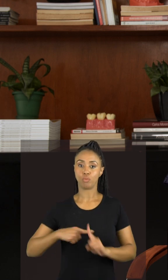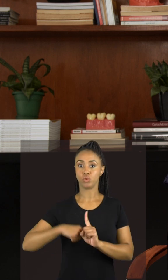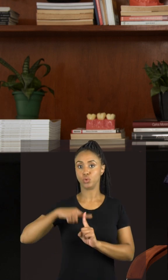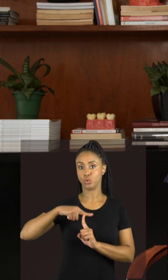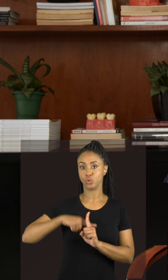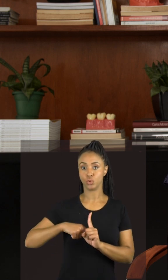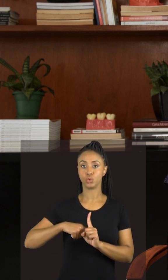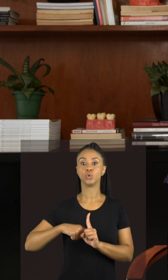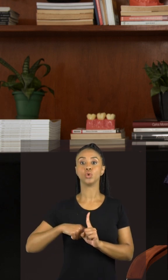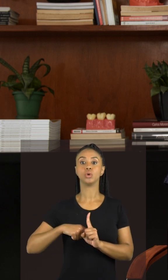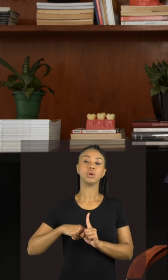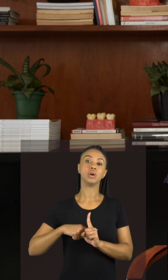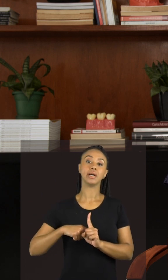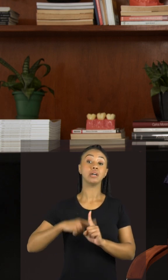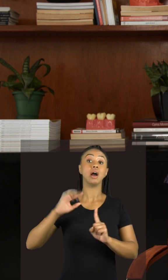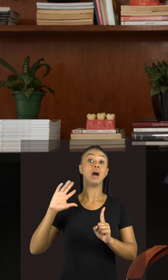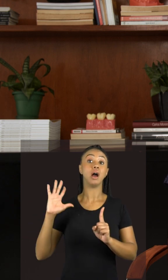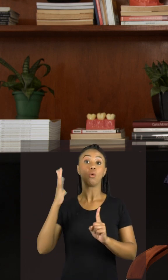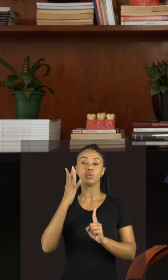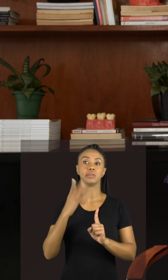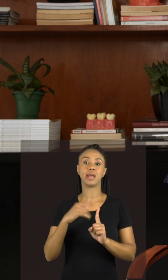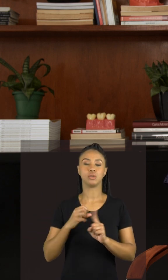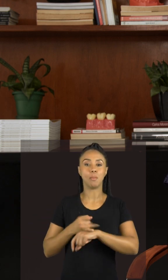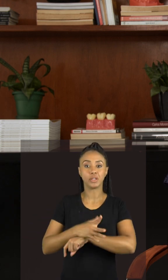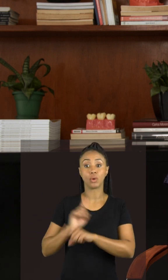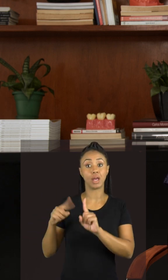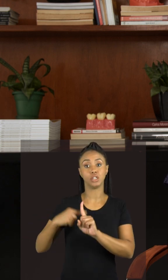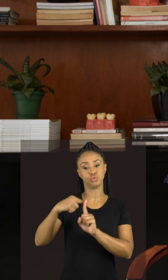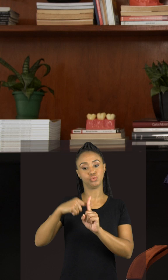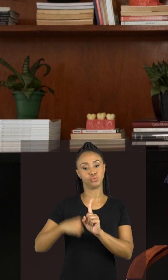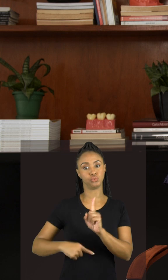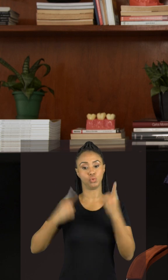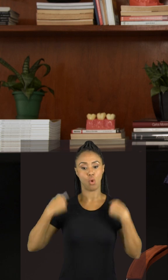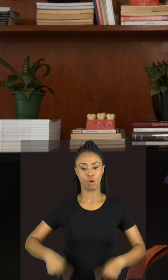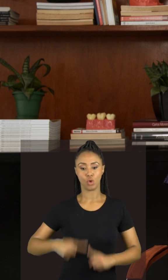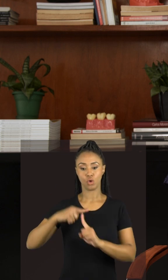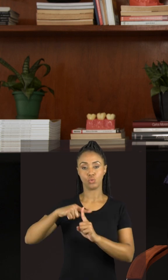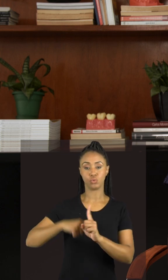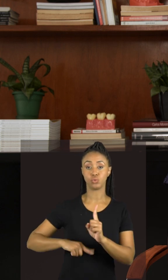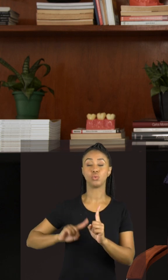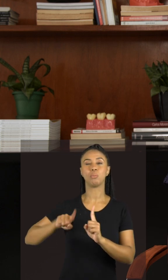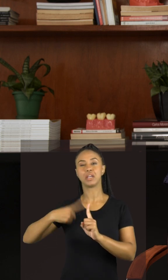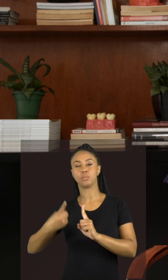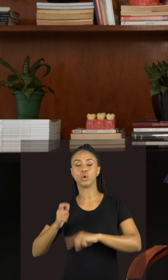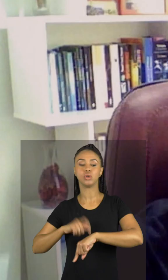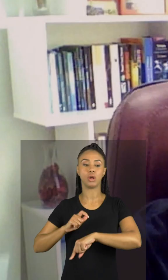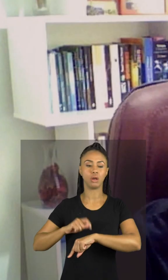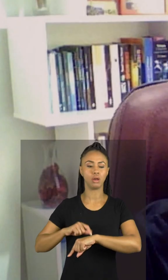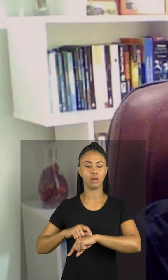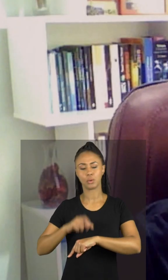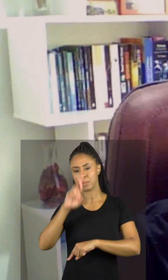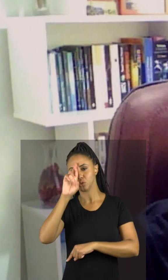Geralmente, a nossa temperatura corporal cai ali na madrugada e ela sobe e tem um pico ali próximo